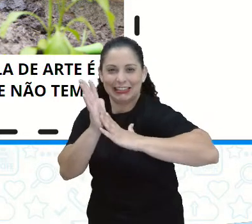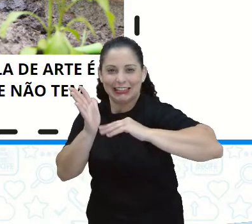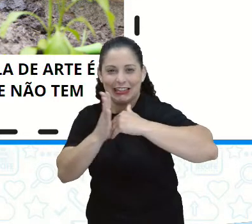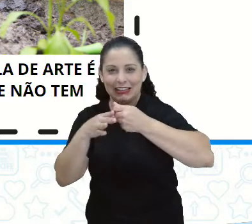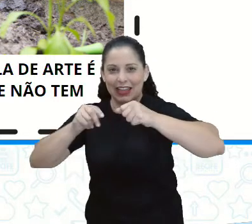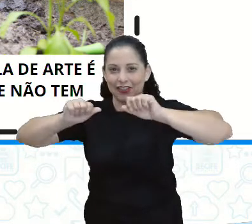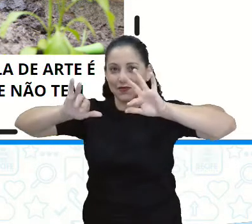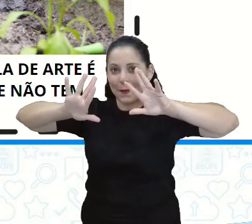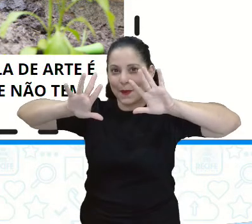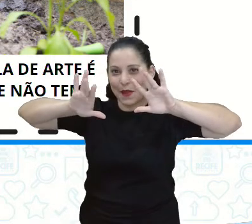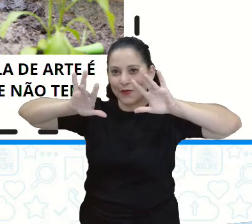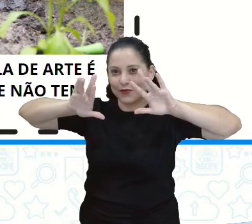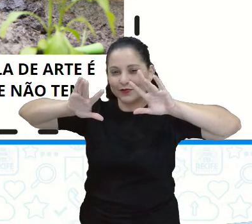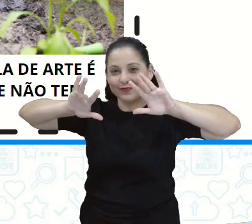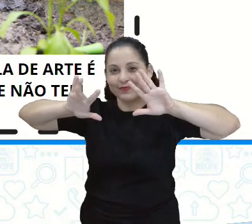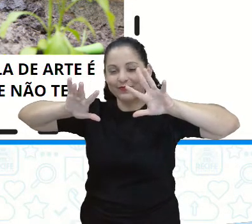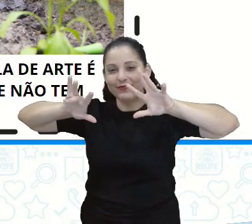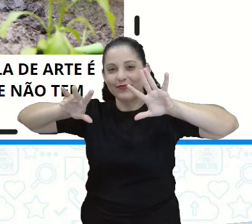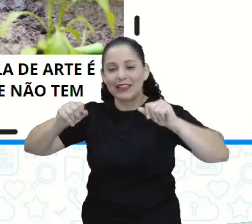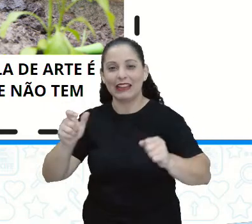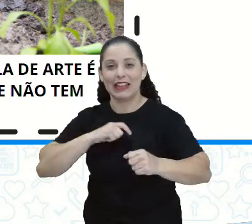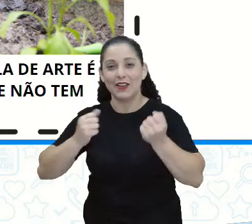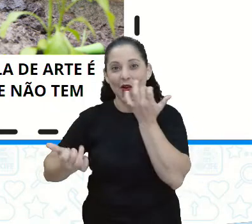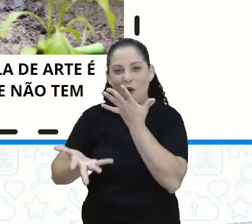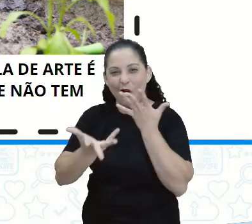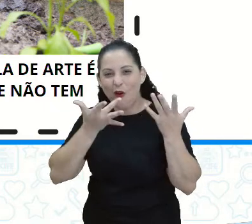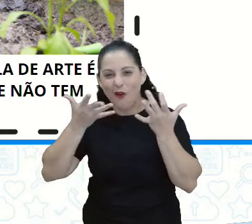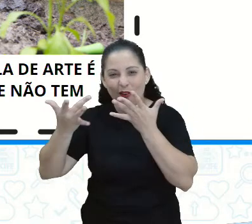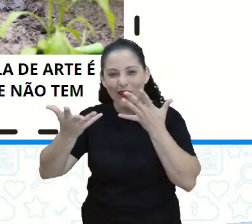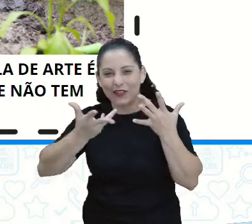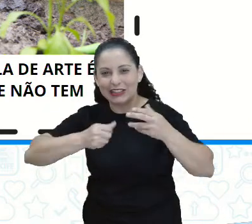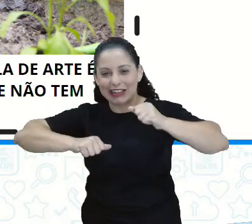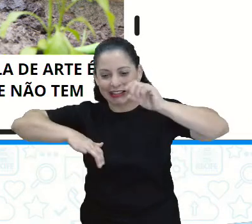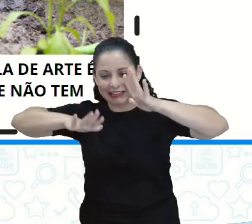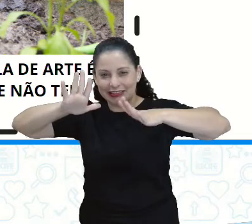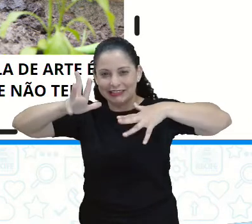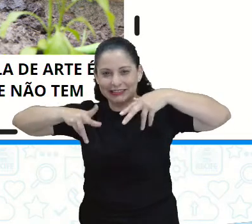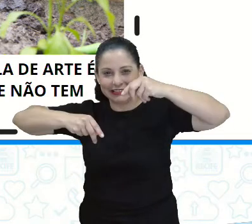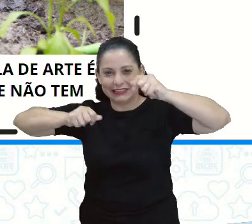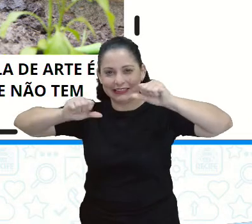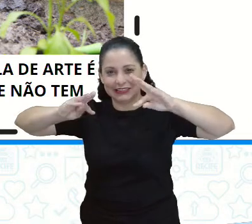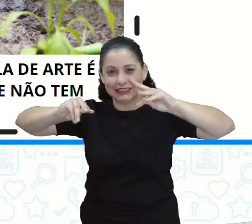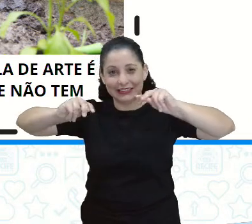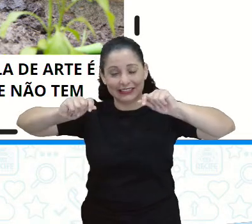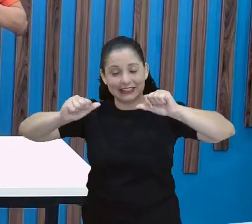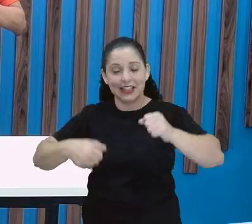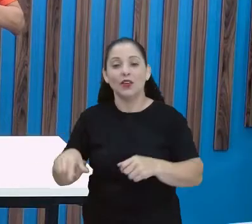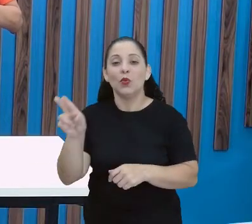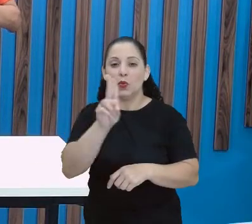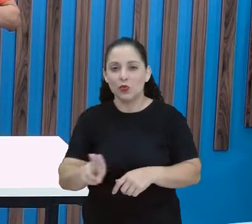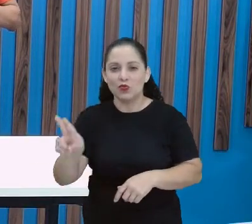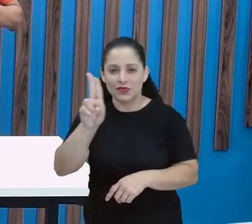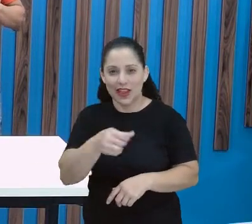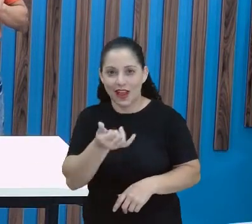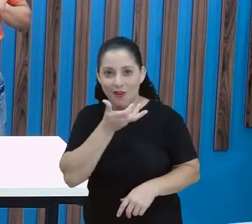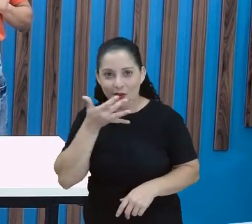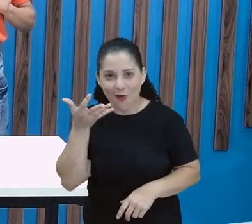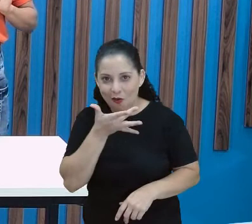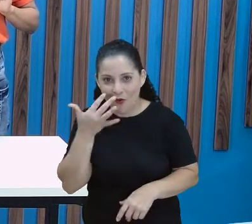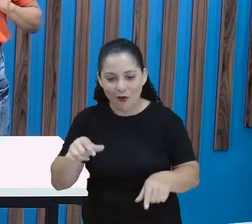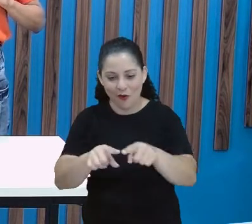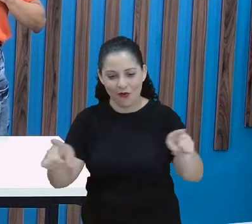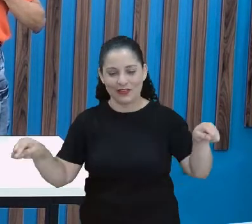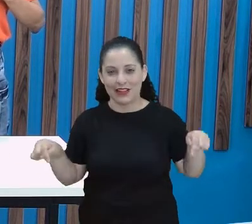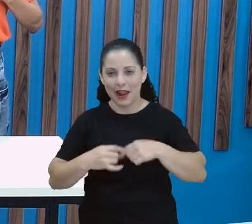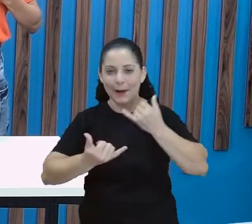As mãos, não é? Estão aí com tinta, acredito que seja tinta guache, não é? Que a gente utiliza muito na sala de